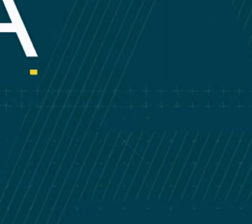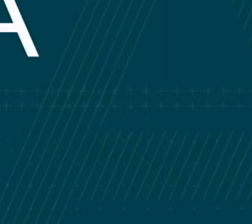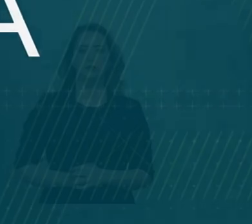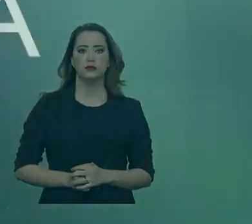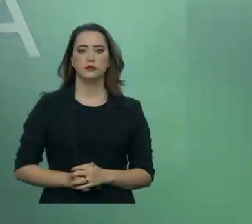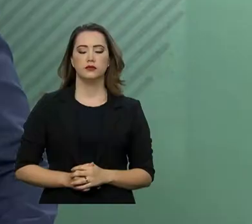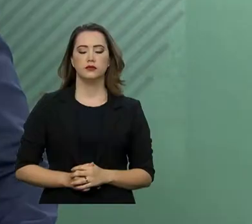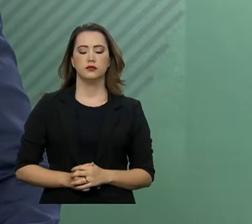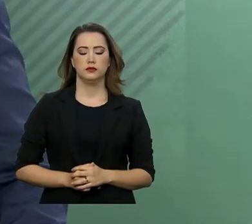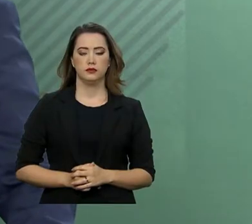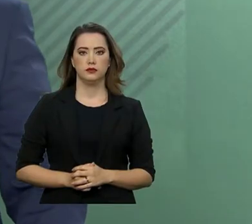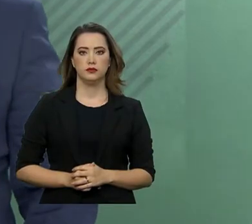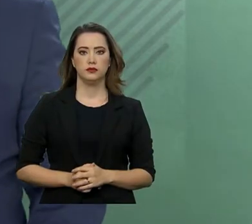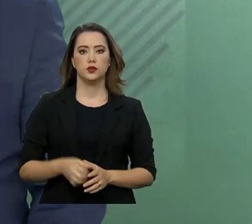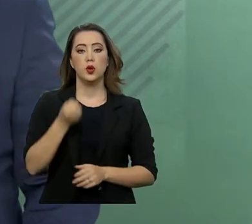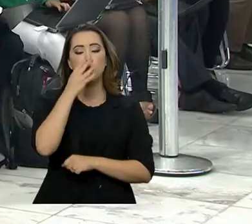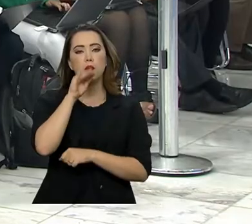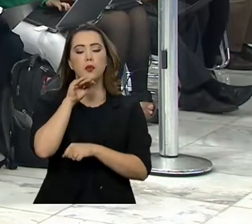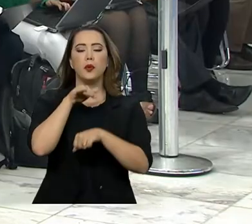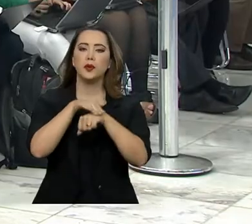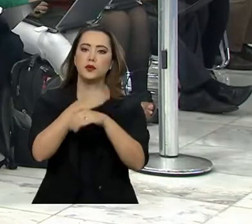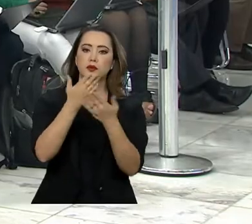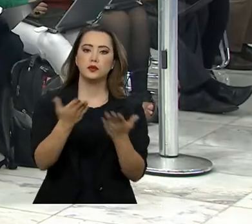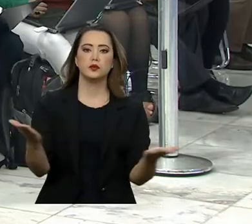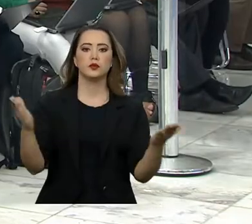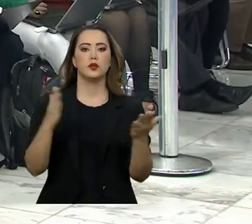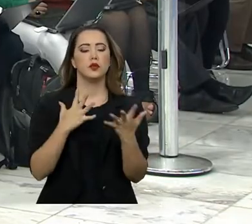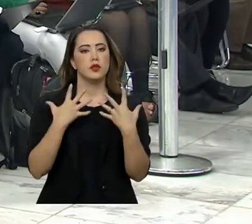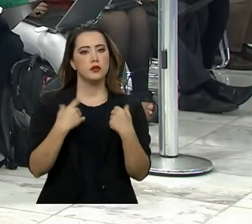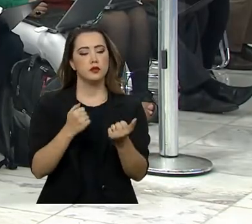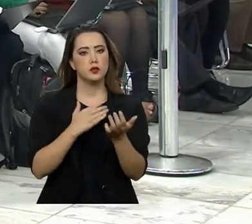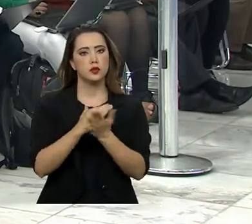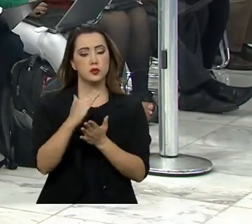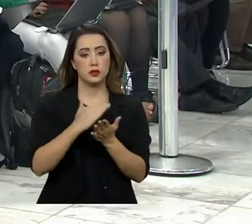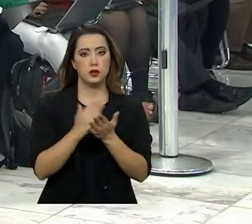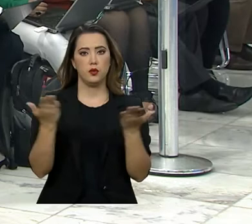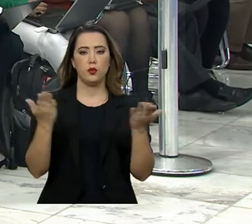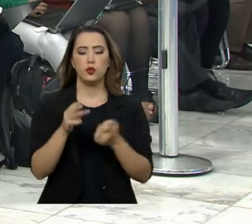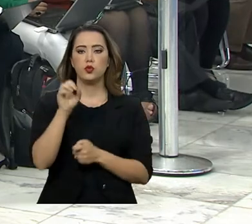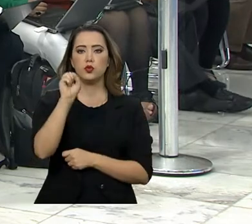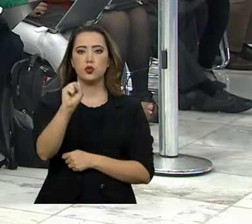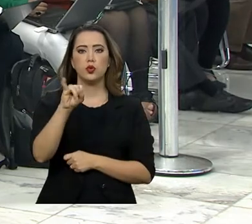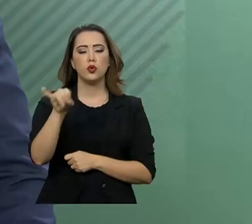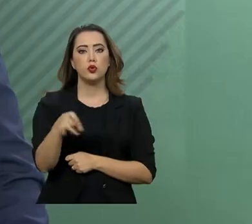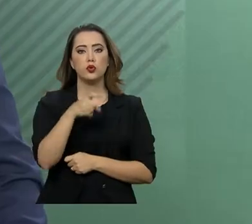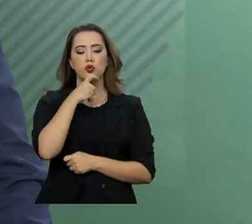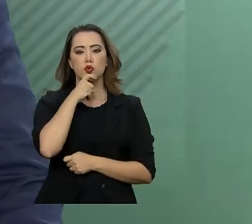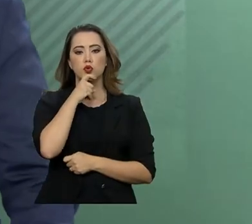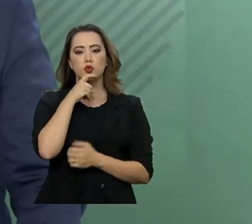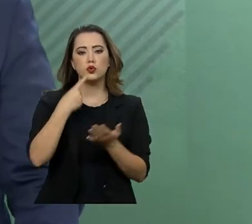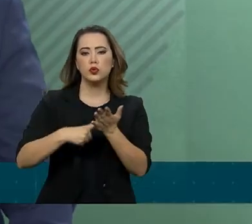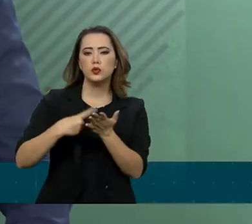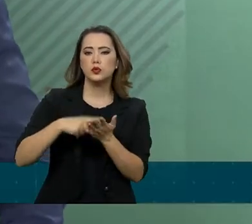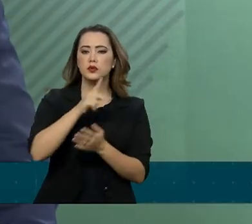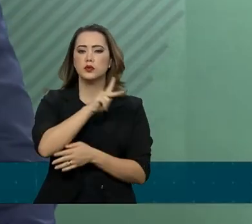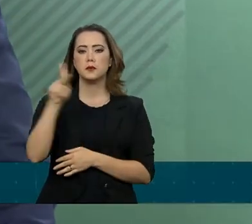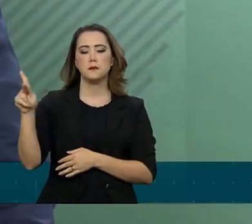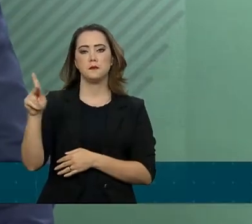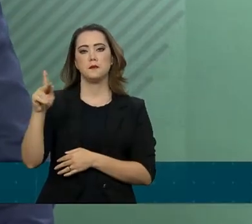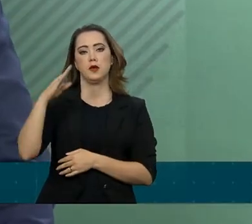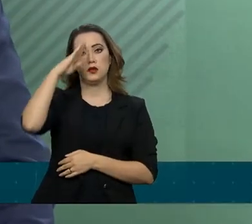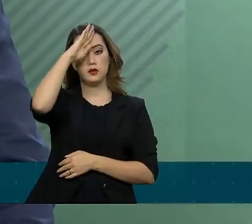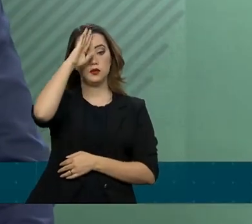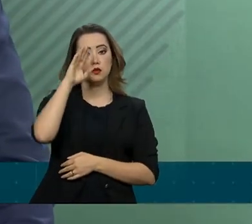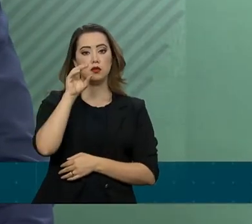Boa noite, pessoal. Então vamos lá ao nosso briefing 8 de julho. Agenda do presidente 8h30,